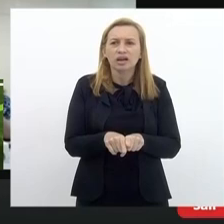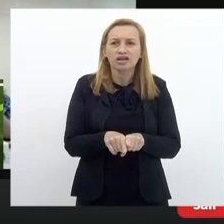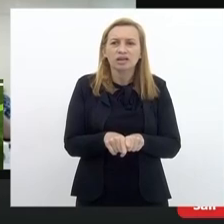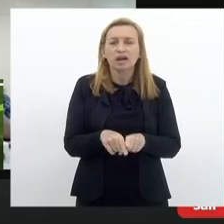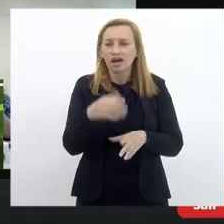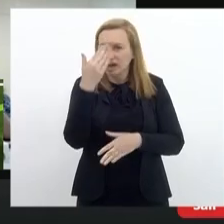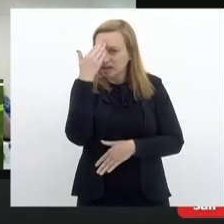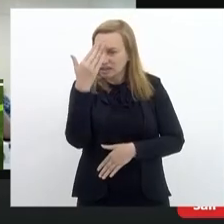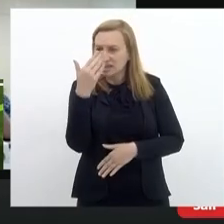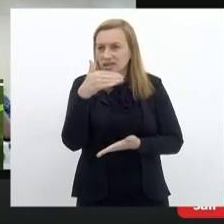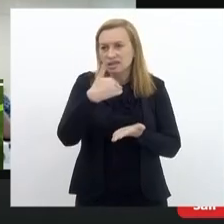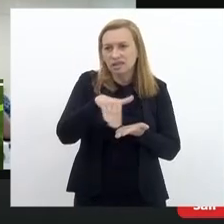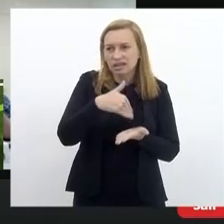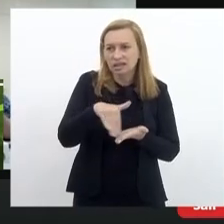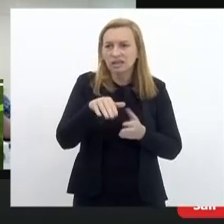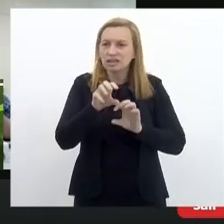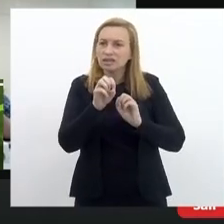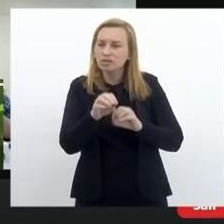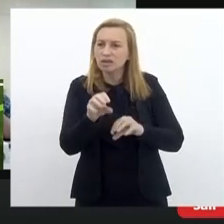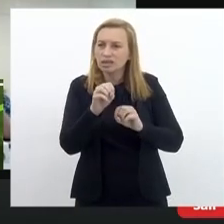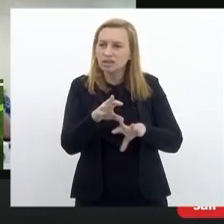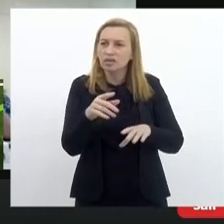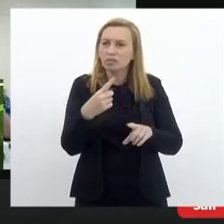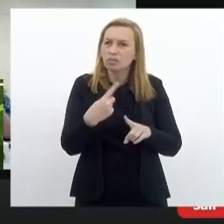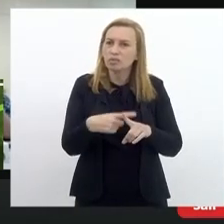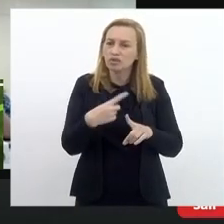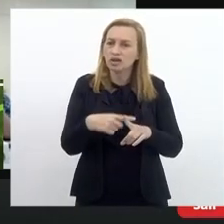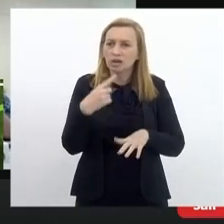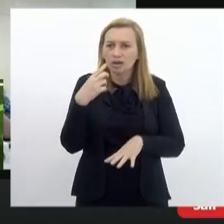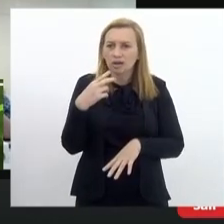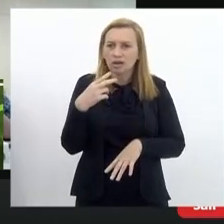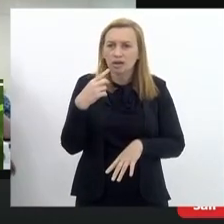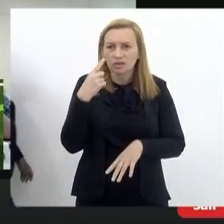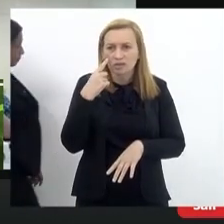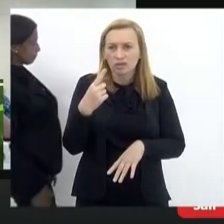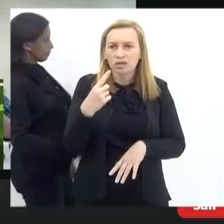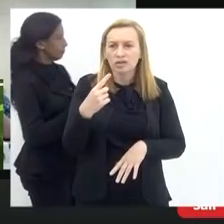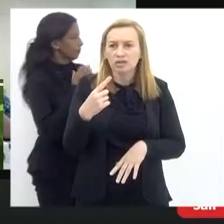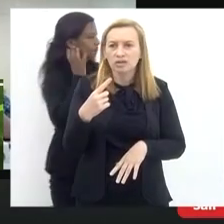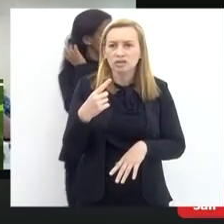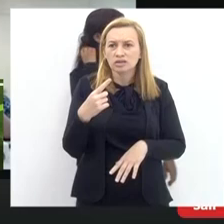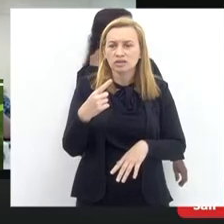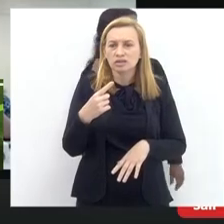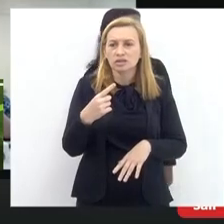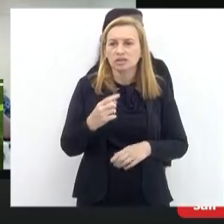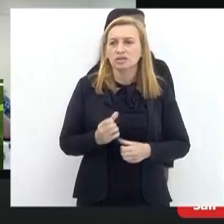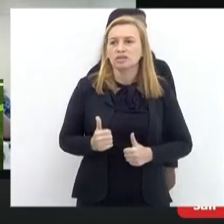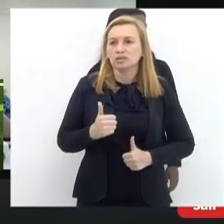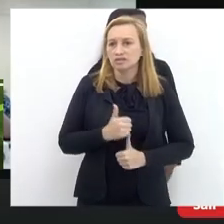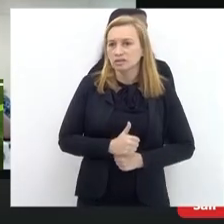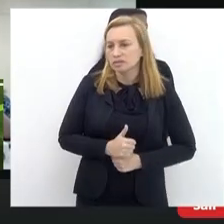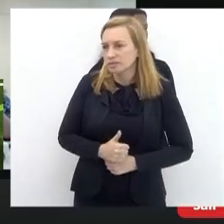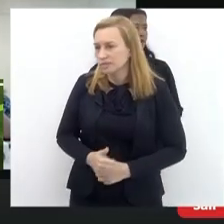agradecer à Secretaria de Educação porque estamos visto a questão da busca ativa, do resgate às infrequências